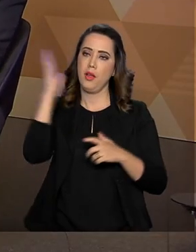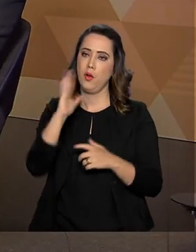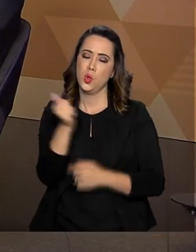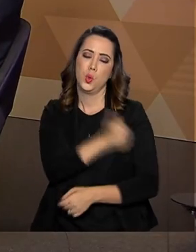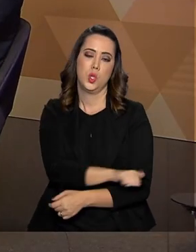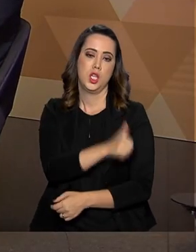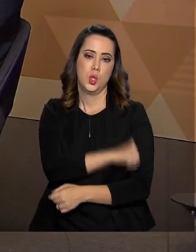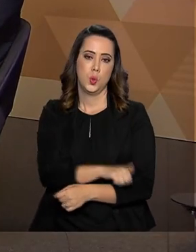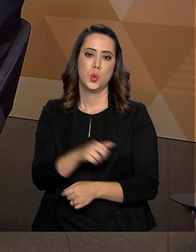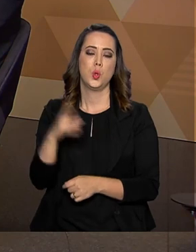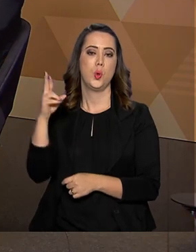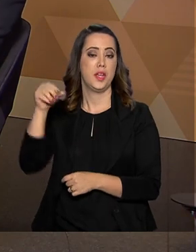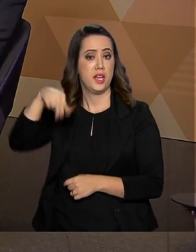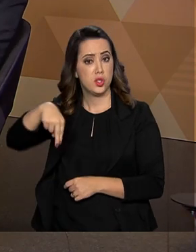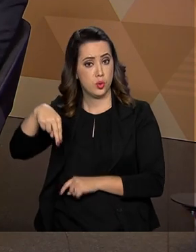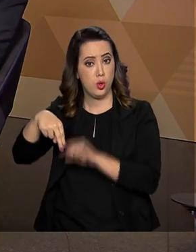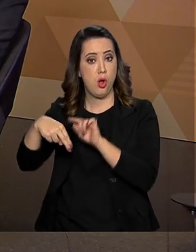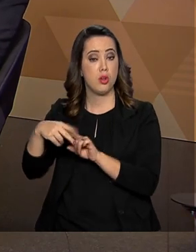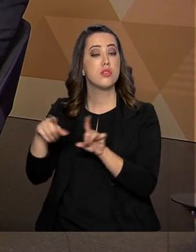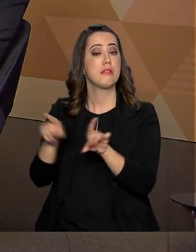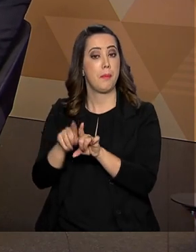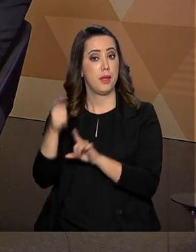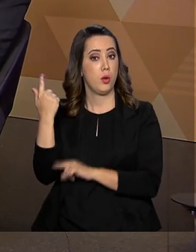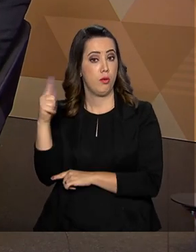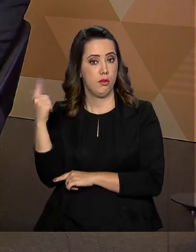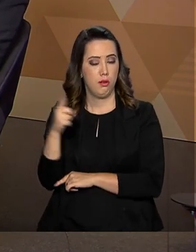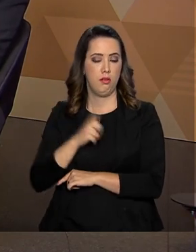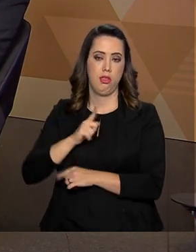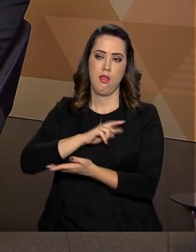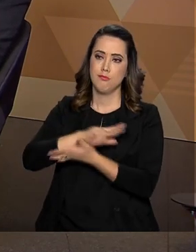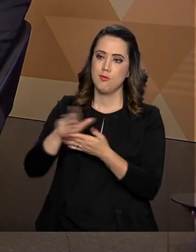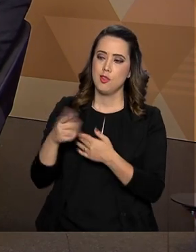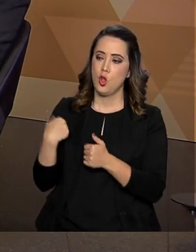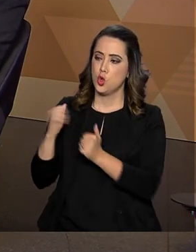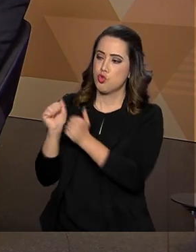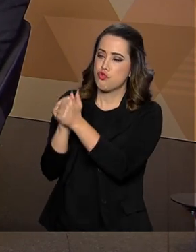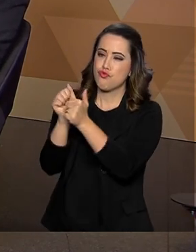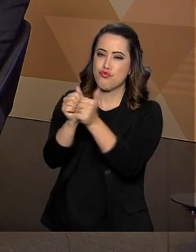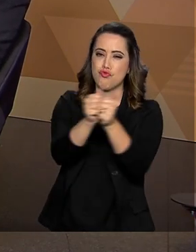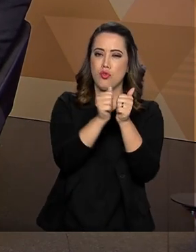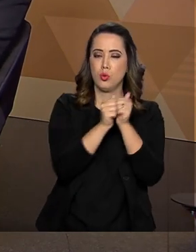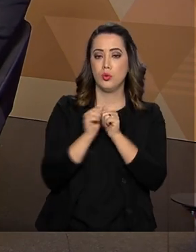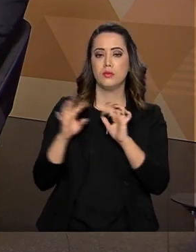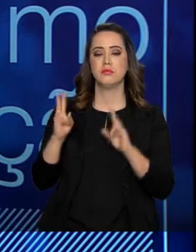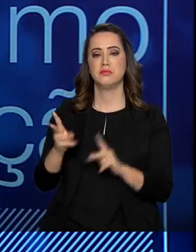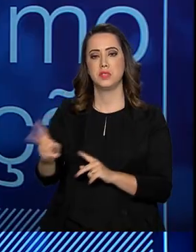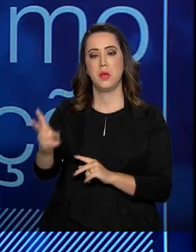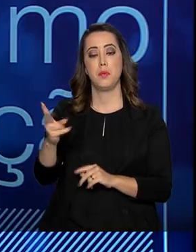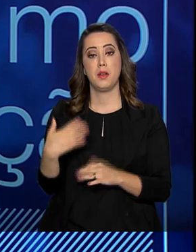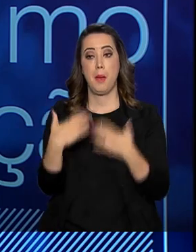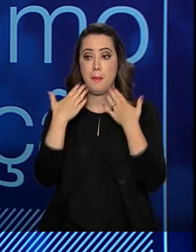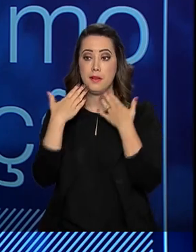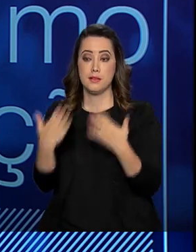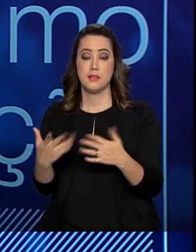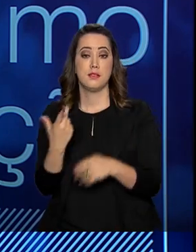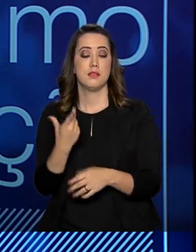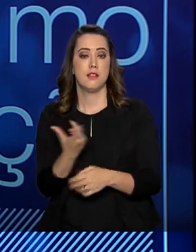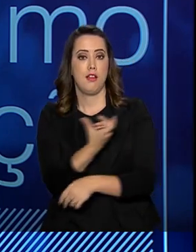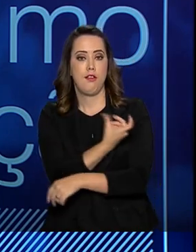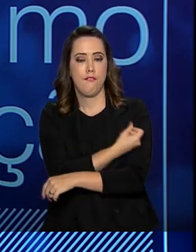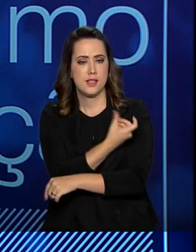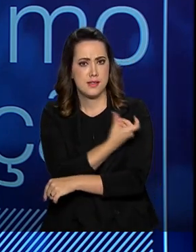Janeiro, Rio Grande do Norte, vai ter em Goiânia. Então, nós vamos participar com eles de todas as edições, promovendo a vacinação